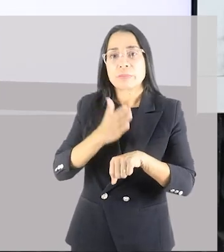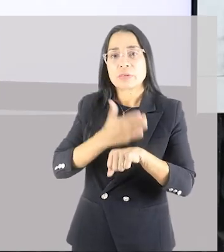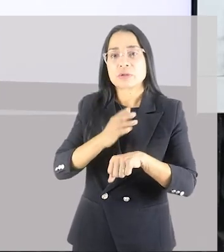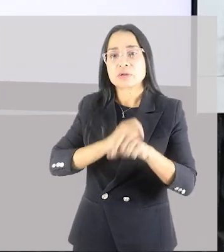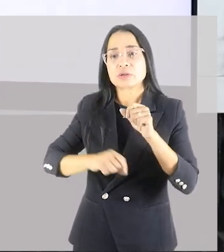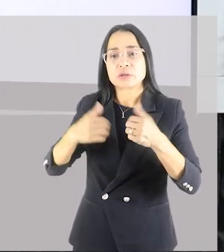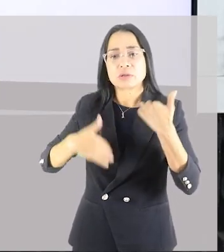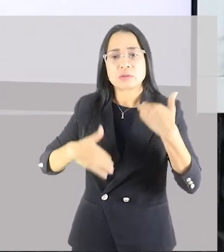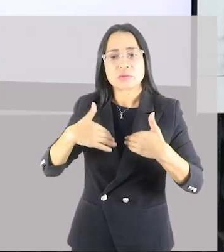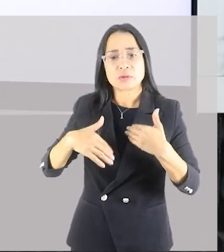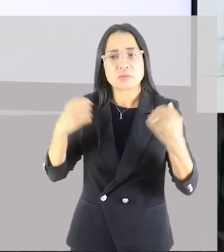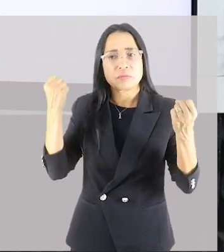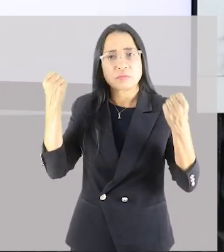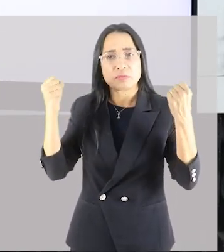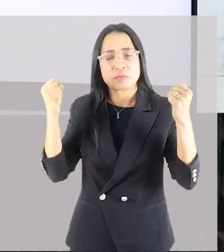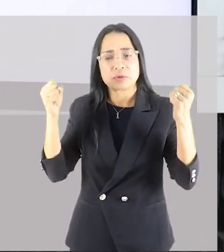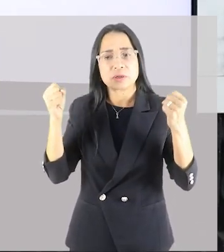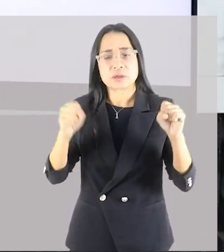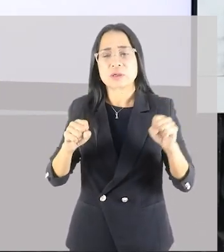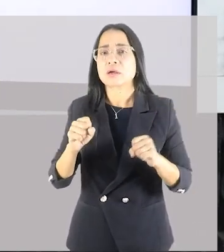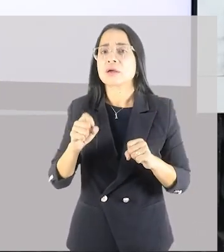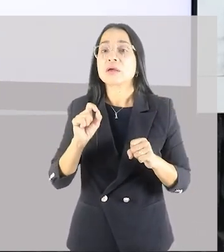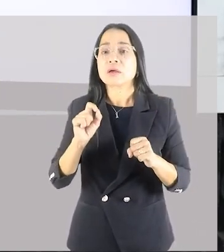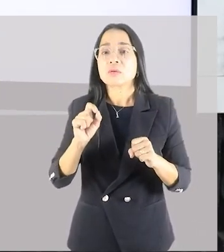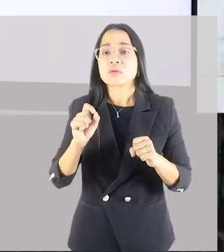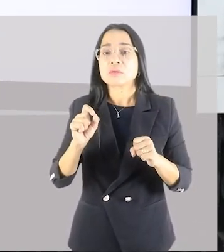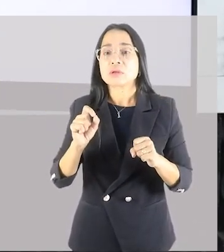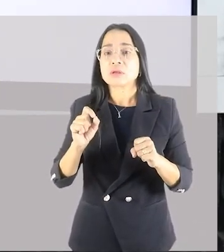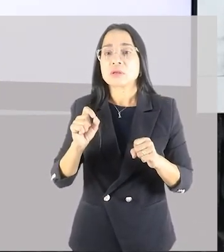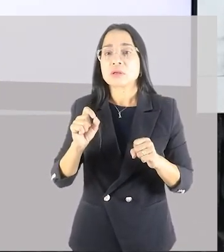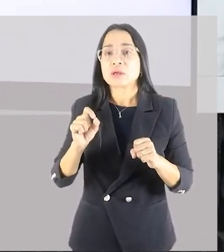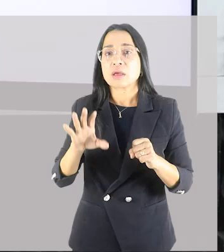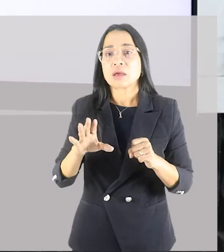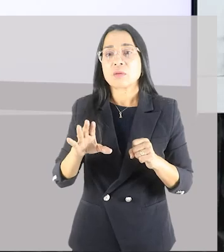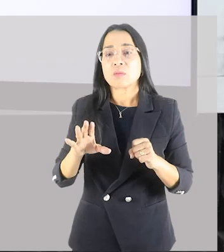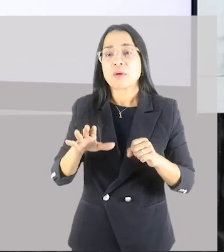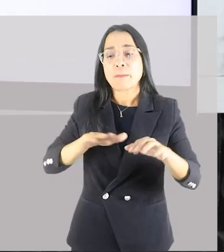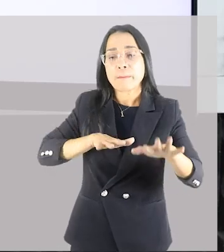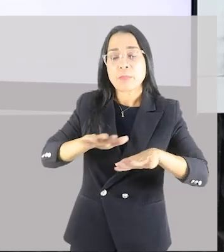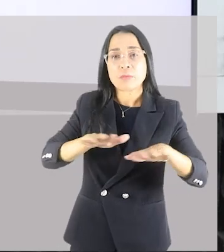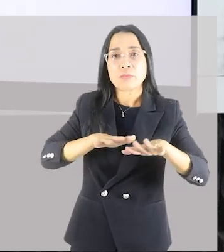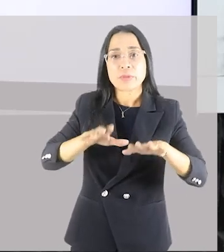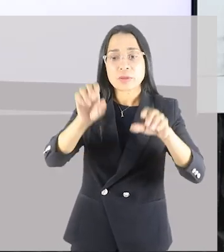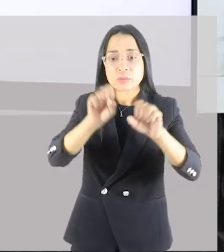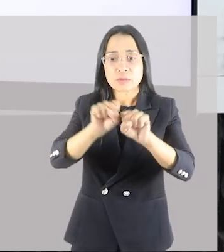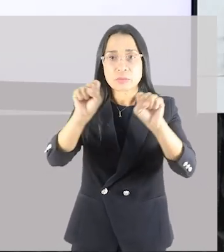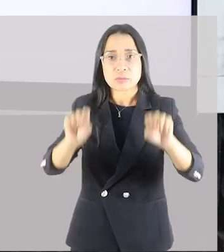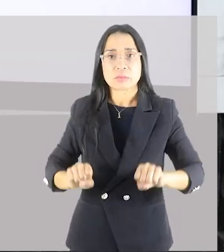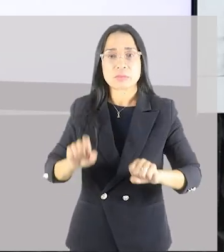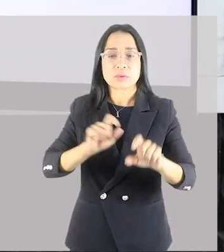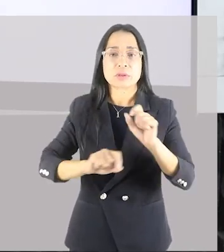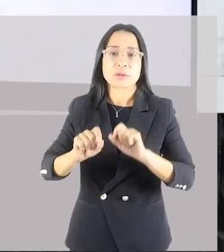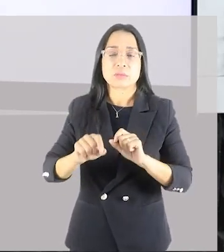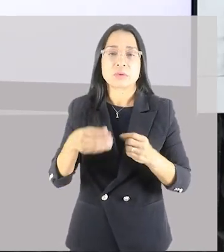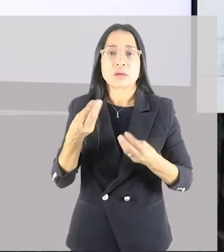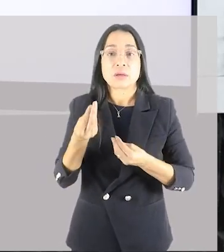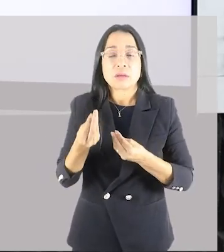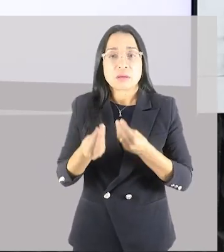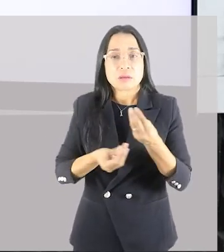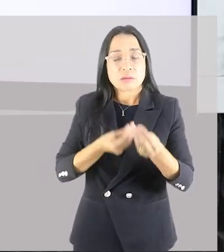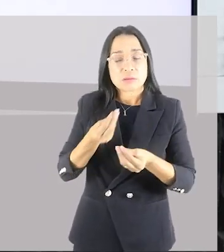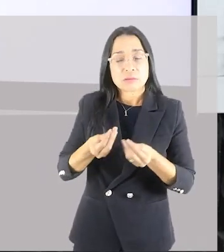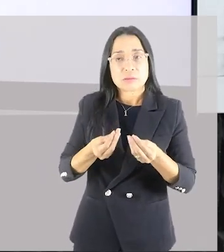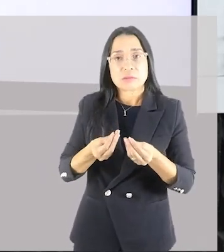exercício físico, o treino, ele é um estresse para o nosso corpo, para o nosso sistema. E através desse